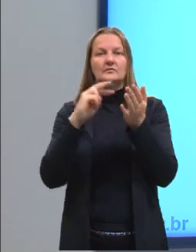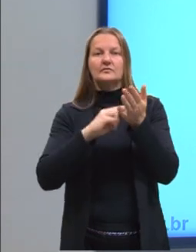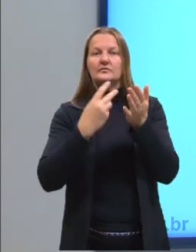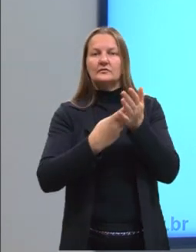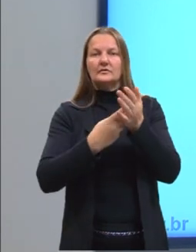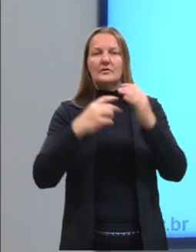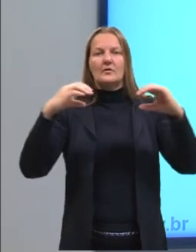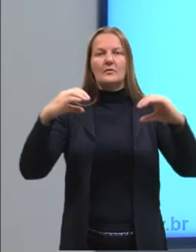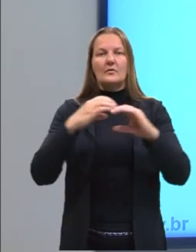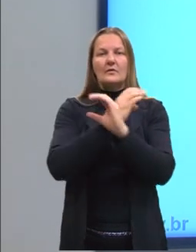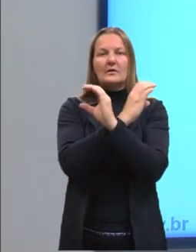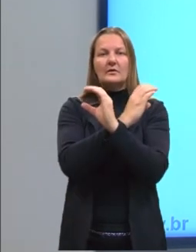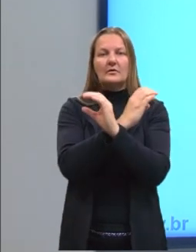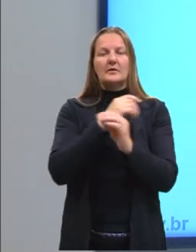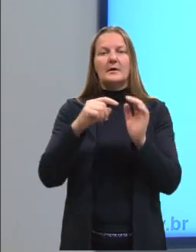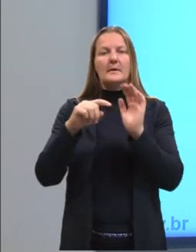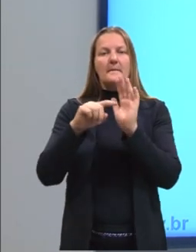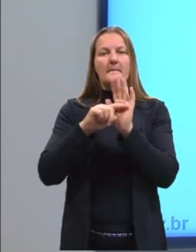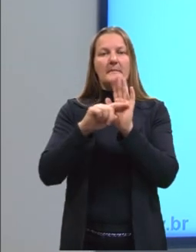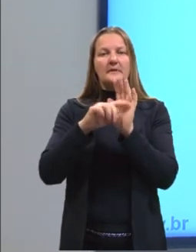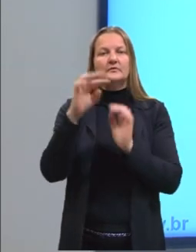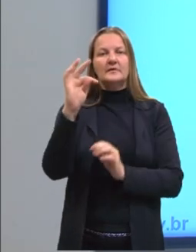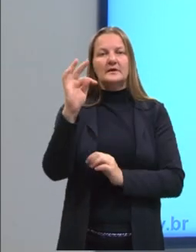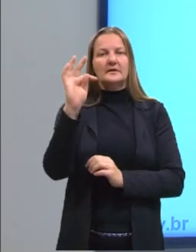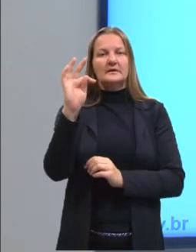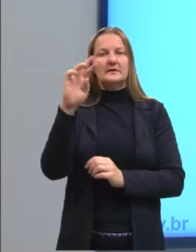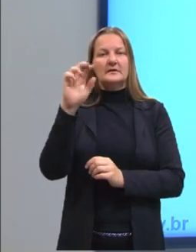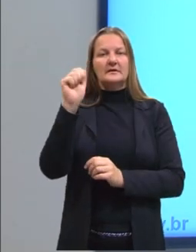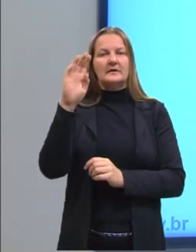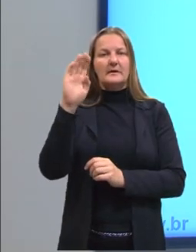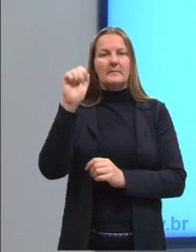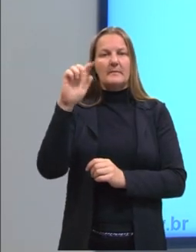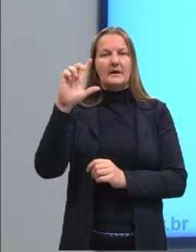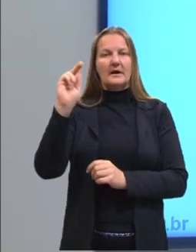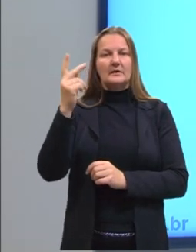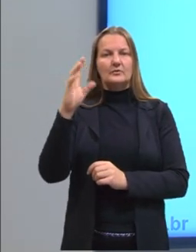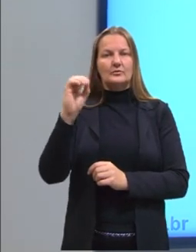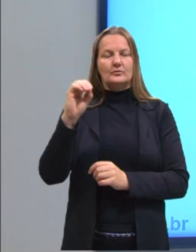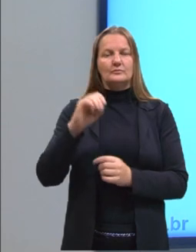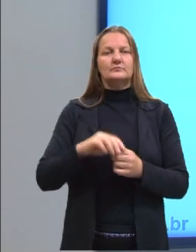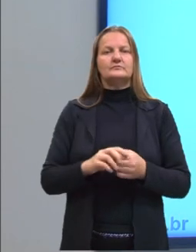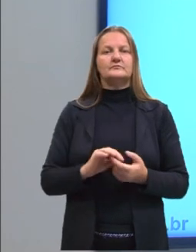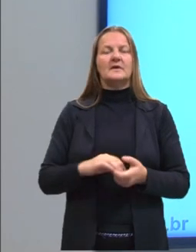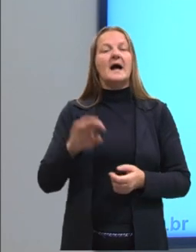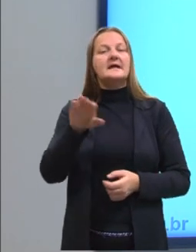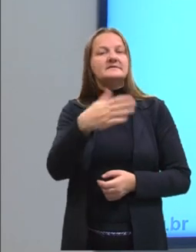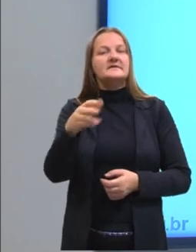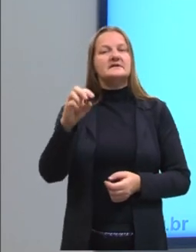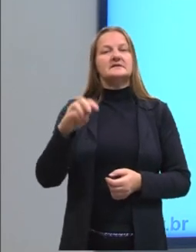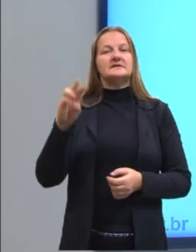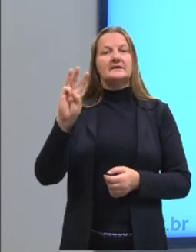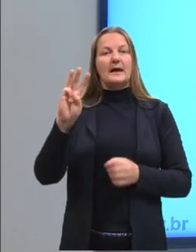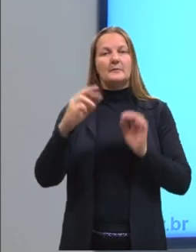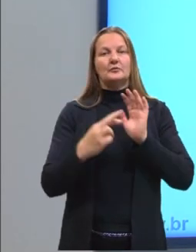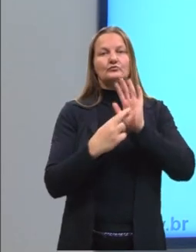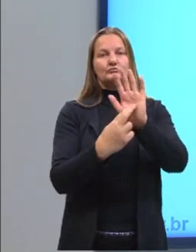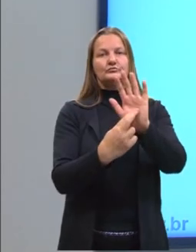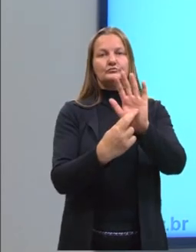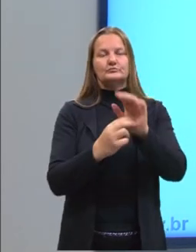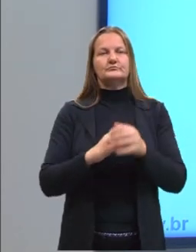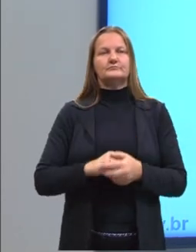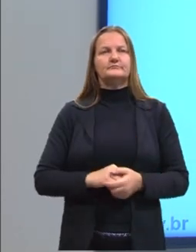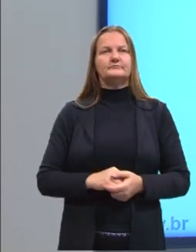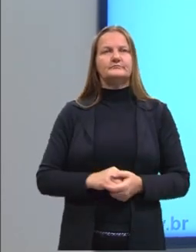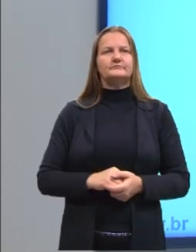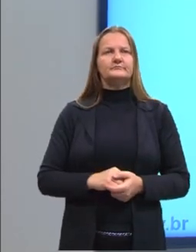este T aqui, que é o trabalho. Às vezes, esse T aqui também aparece como sendo W. É bem comum. E